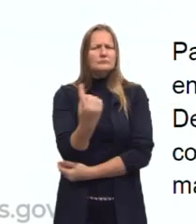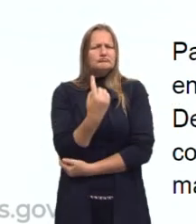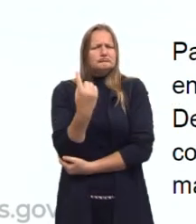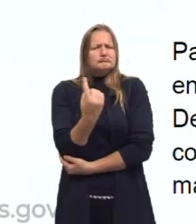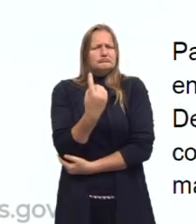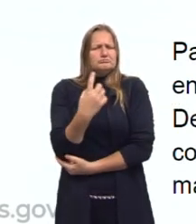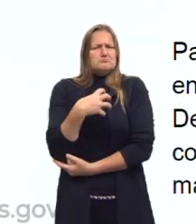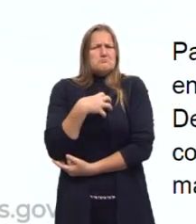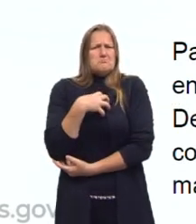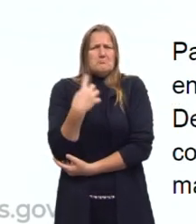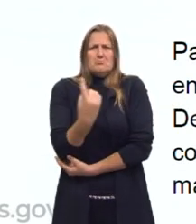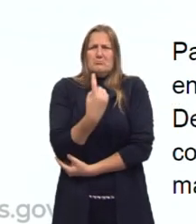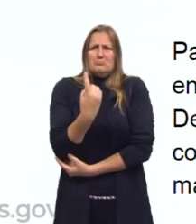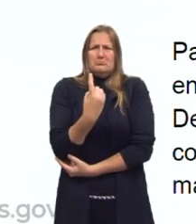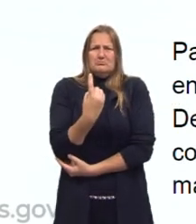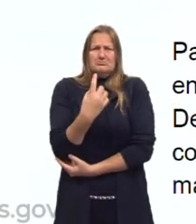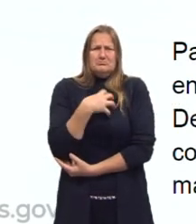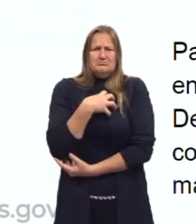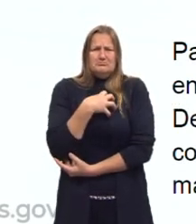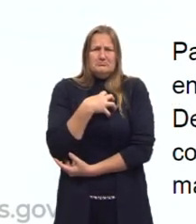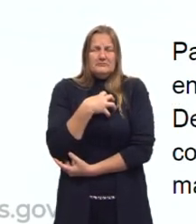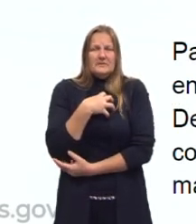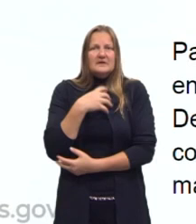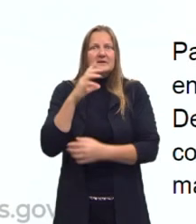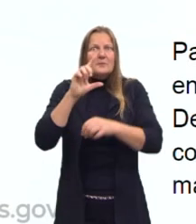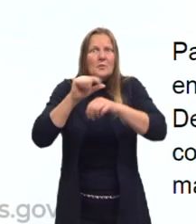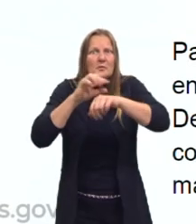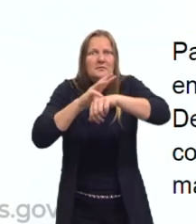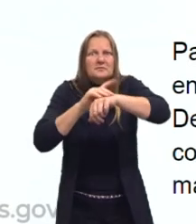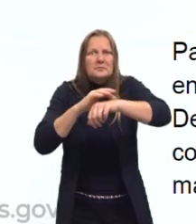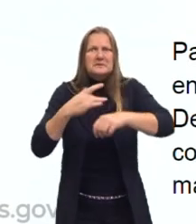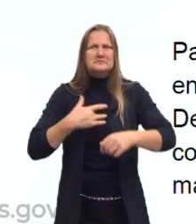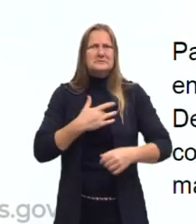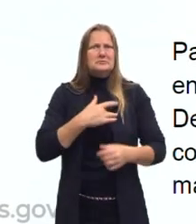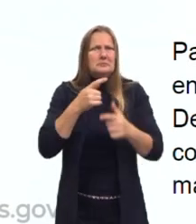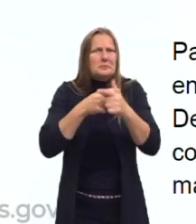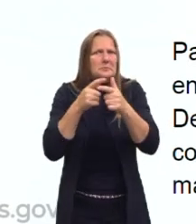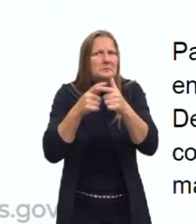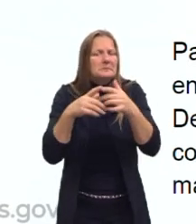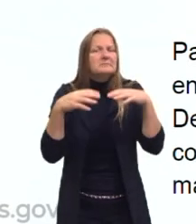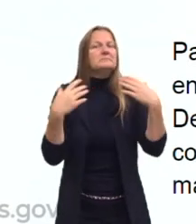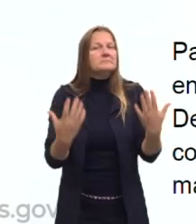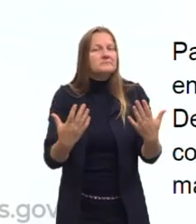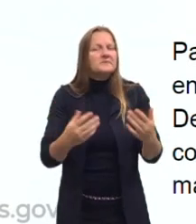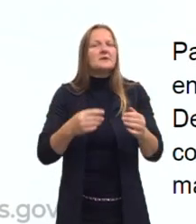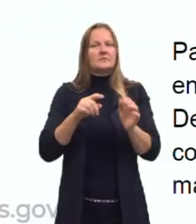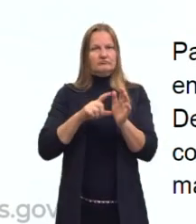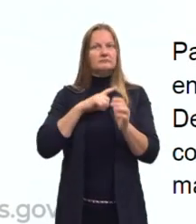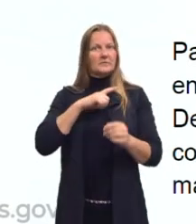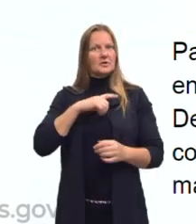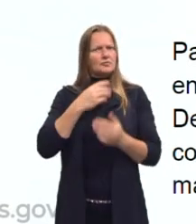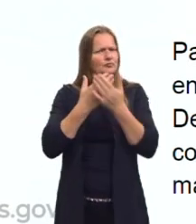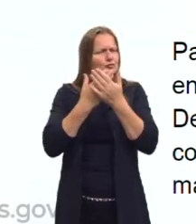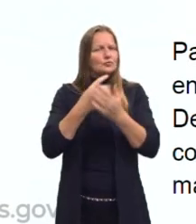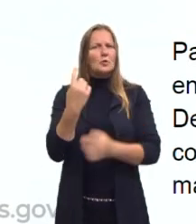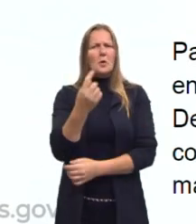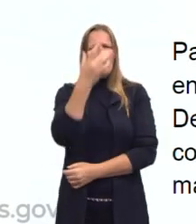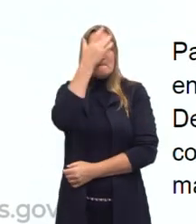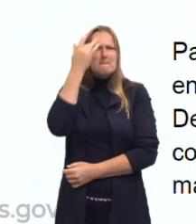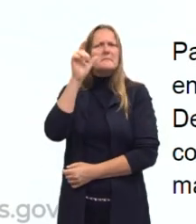pode comprometer a sua saúde? Segundo estudo, solitários têm